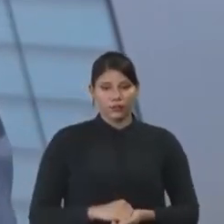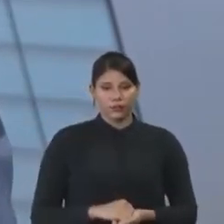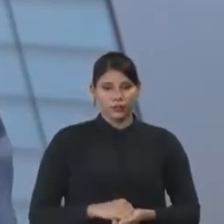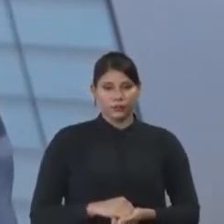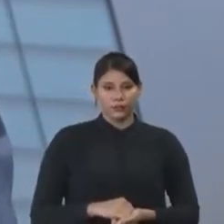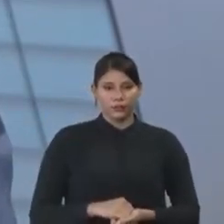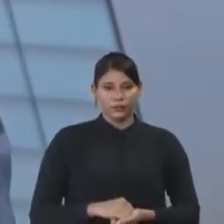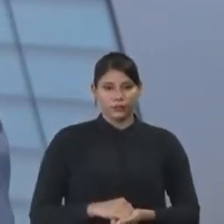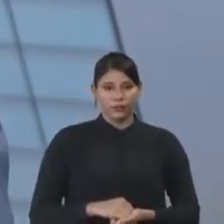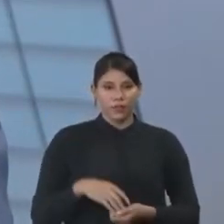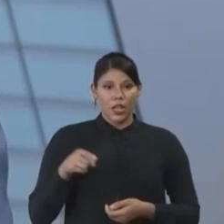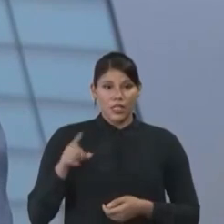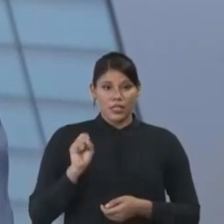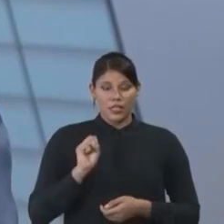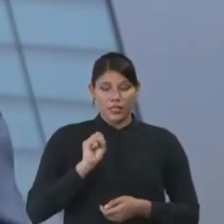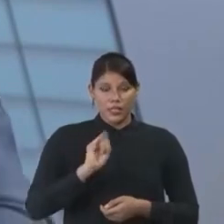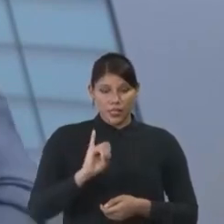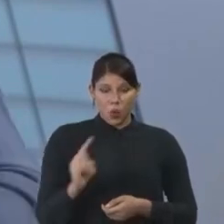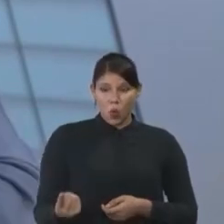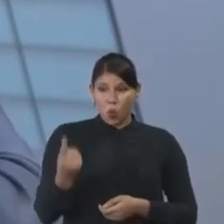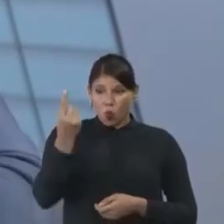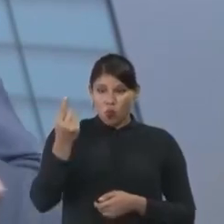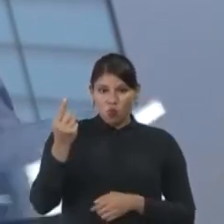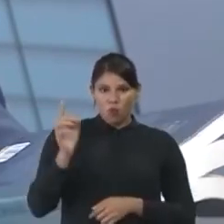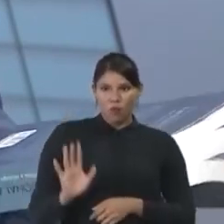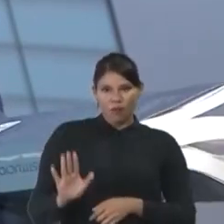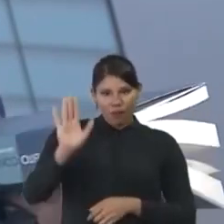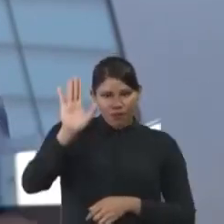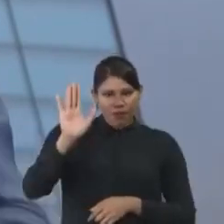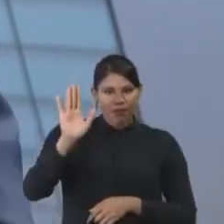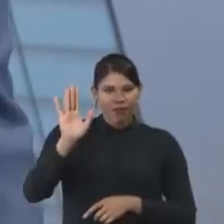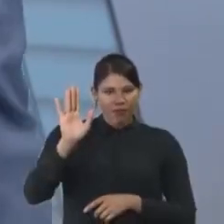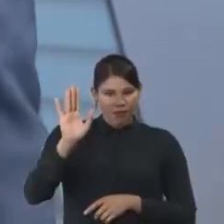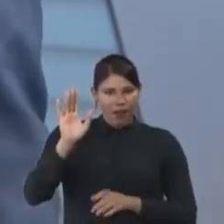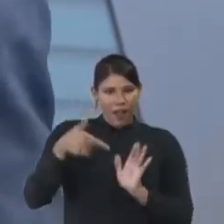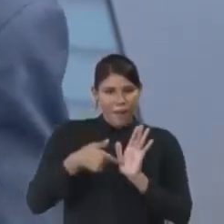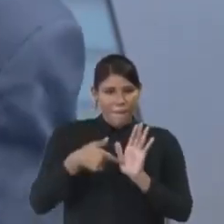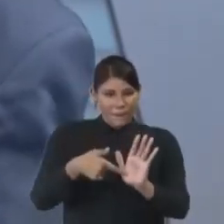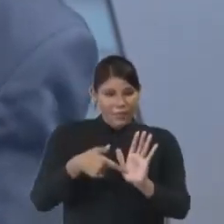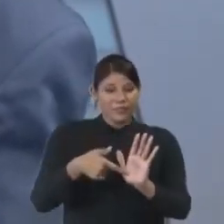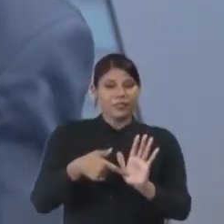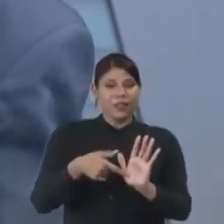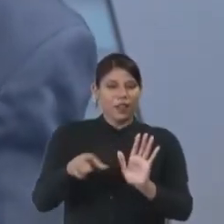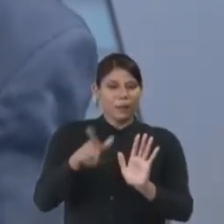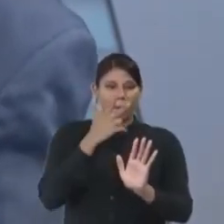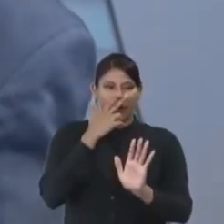outros a caminhar nesse sentido, porque a pobreza de debate nessa eleição me assusta.